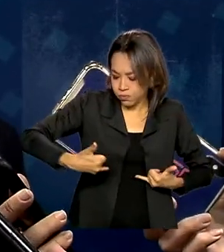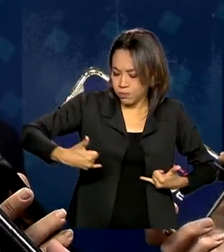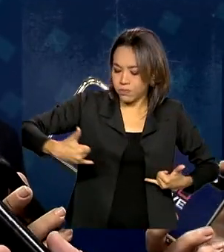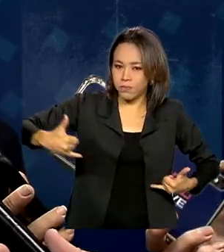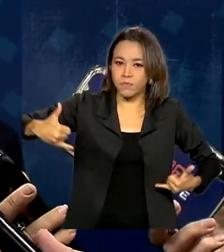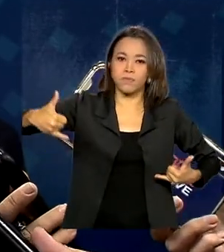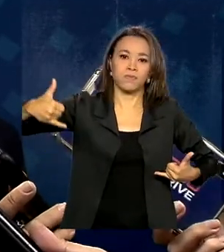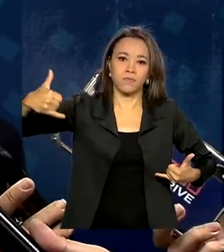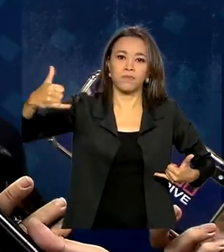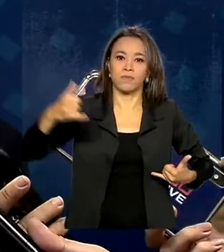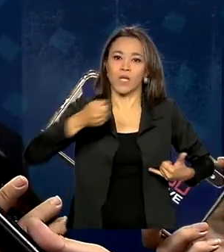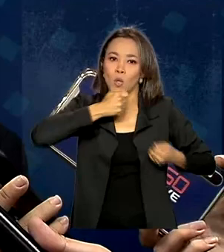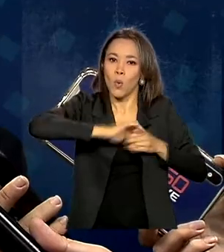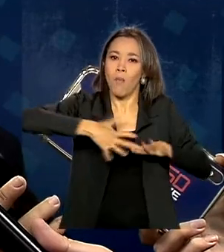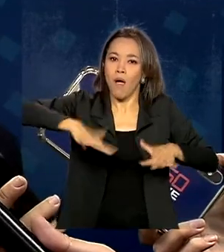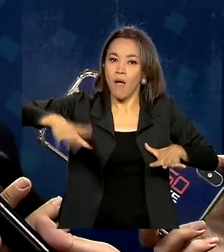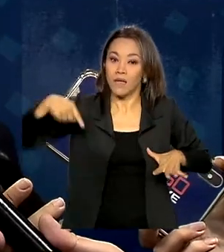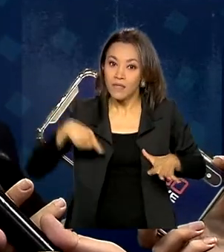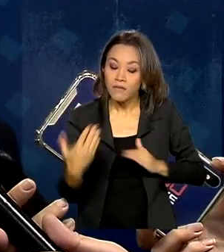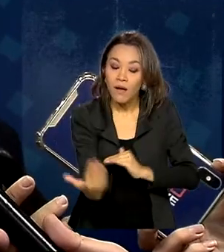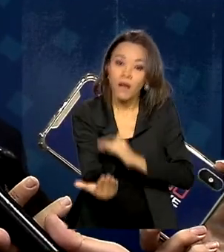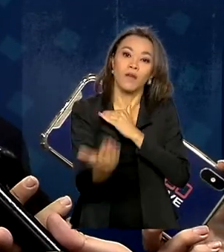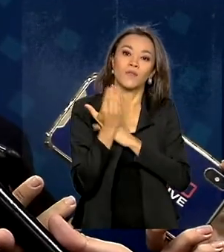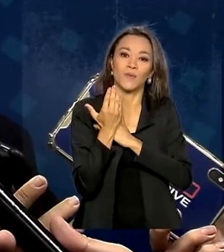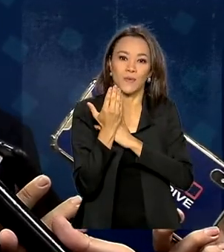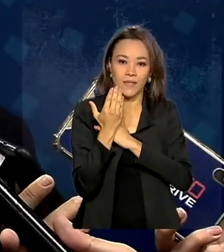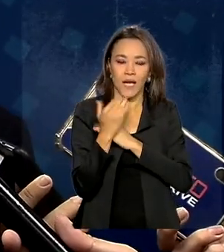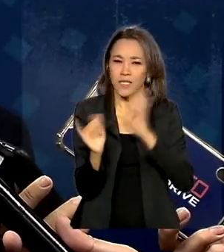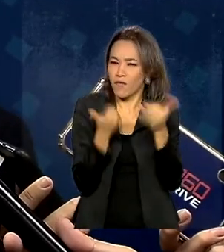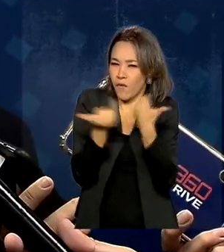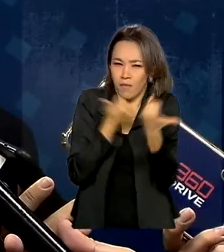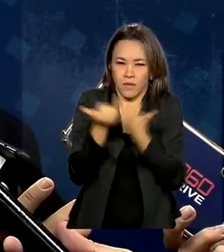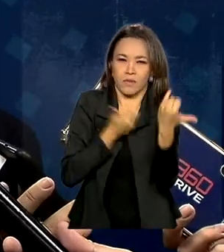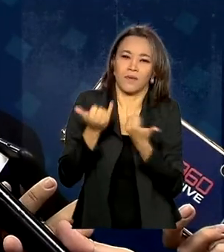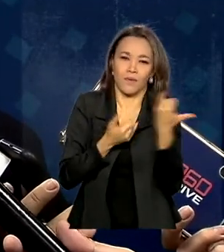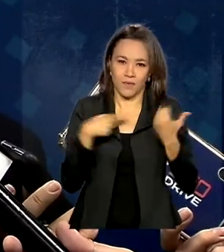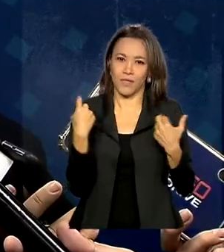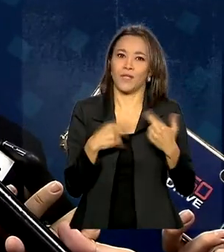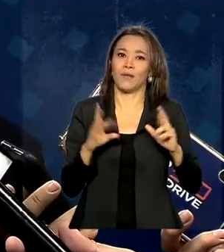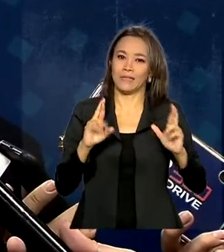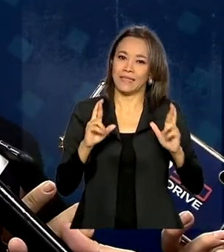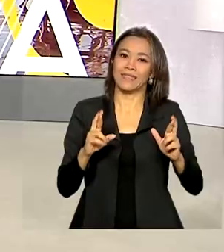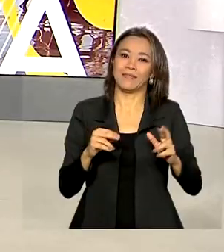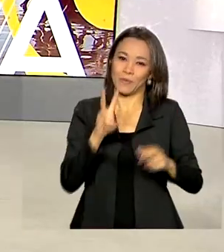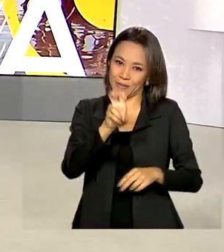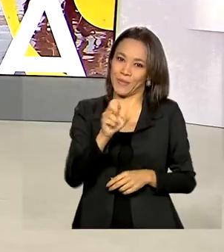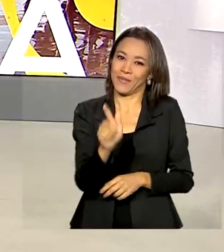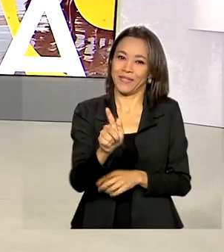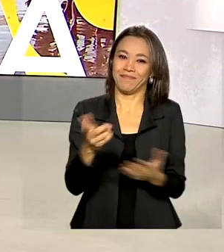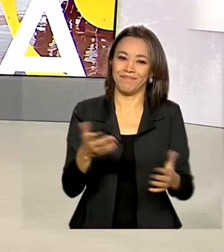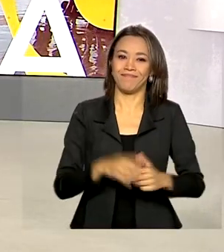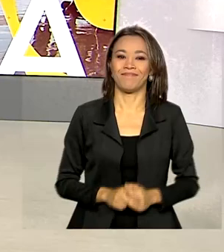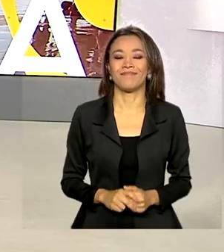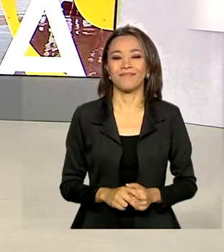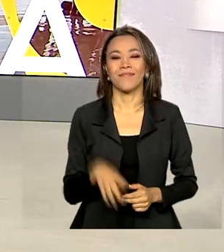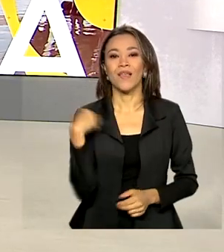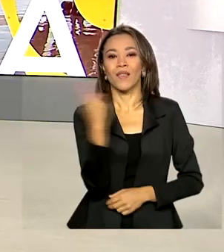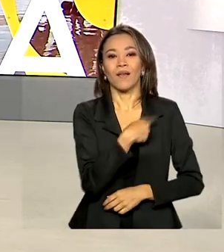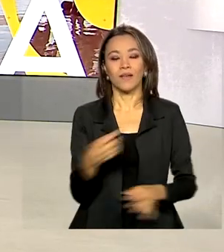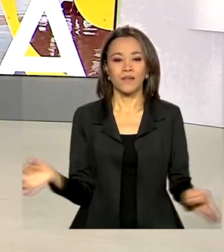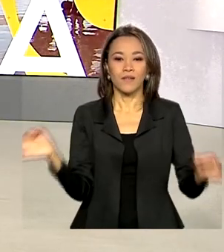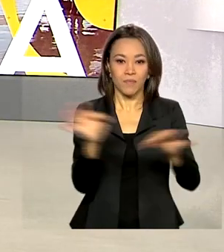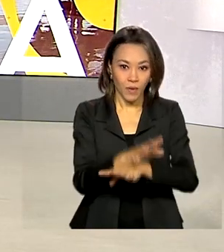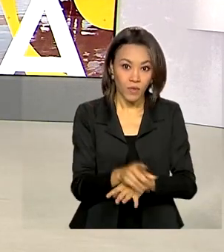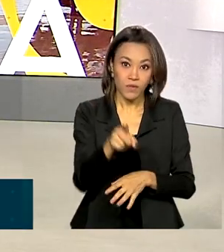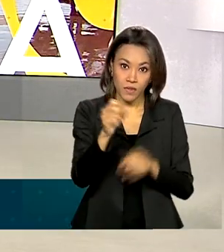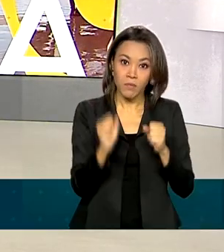Então, evidentemente, ele vai ajudar nesse aumento de fluxo de dados que a gente espera com a implantação do 5G. O Brasil em Dia fica